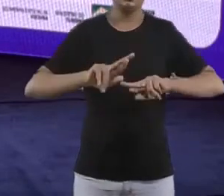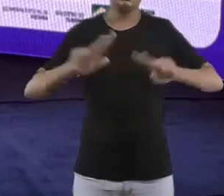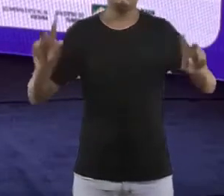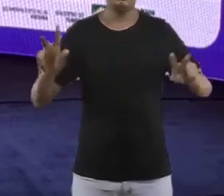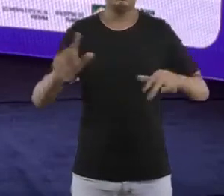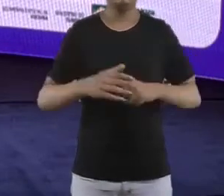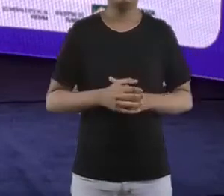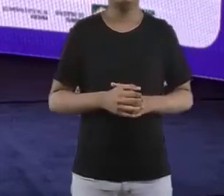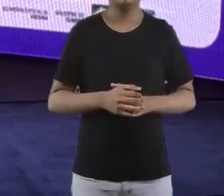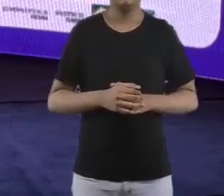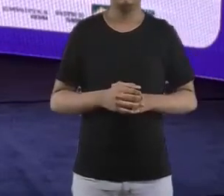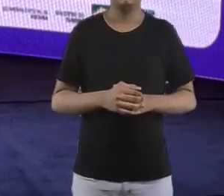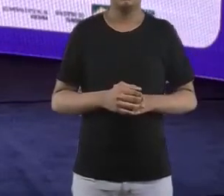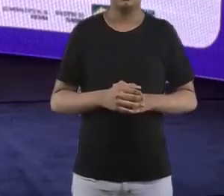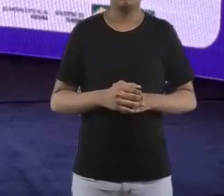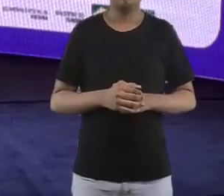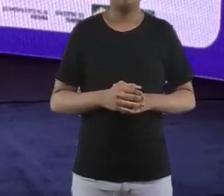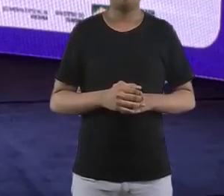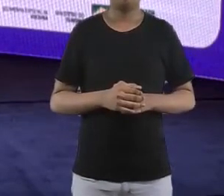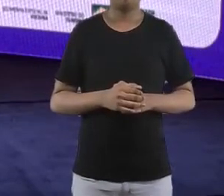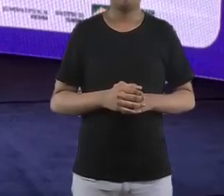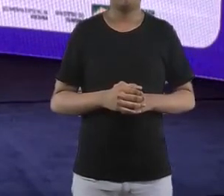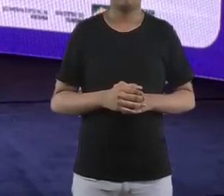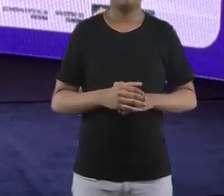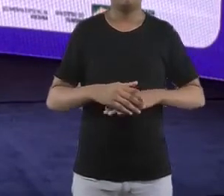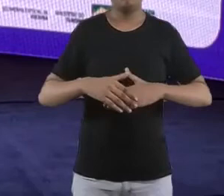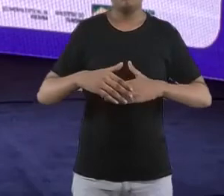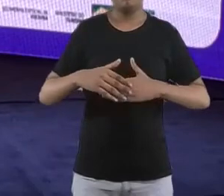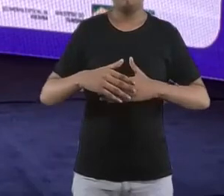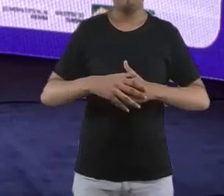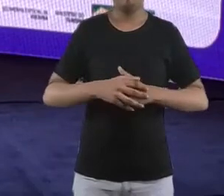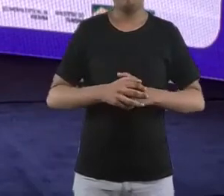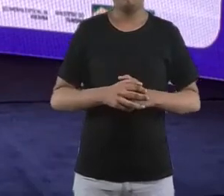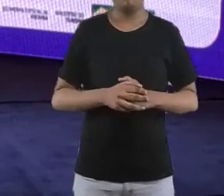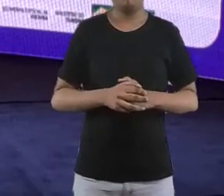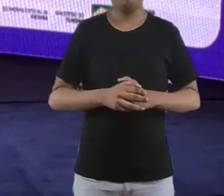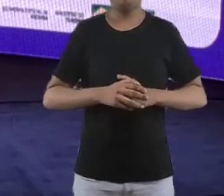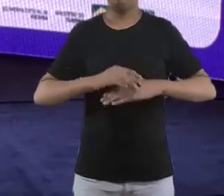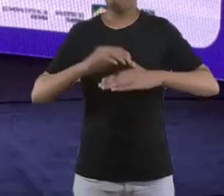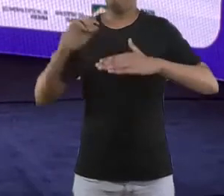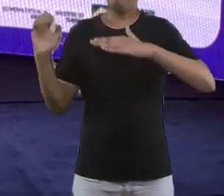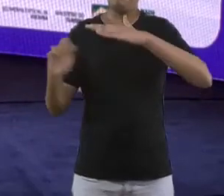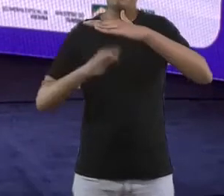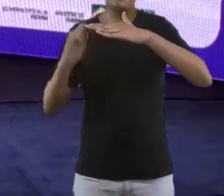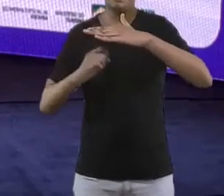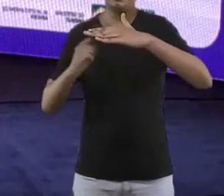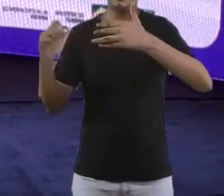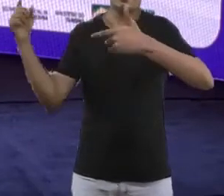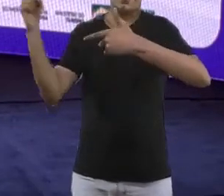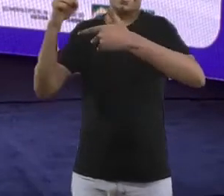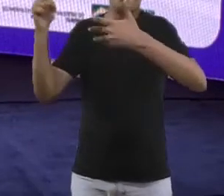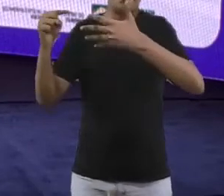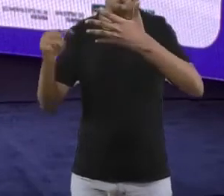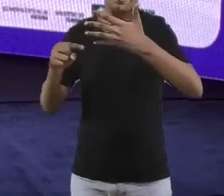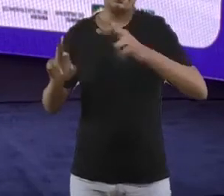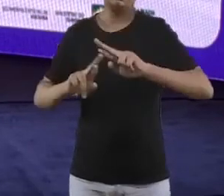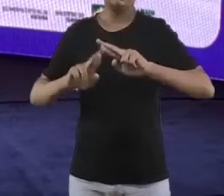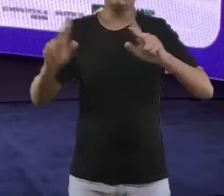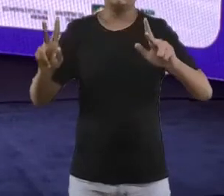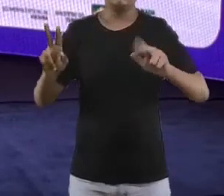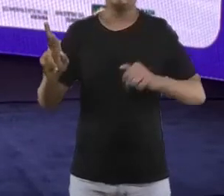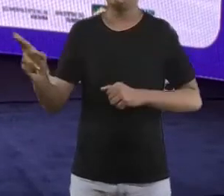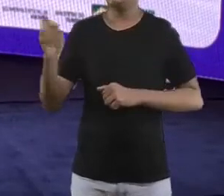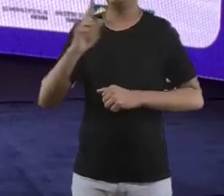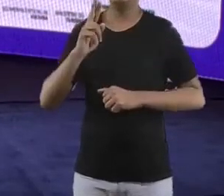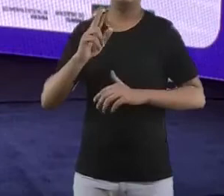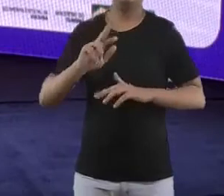bem grande, Isso é desde a área de atuação até o indicador próprio que a organização faz que leva ao resultado e ao